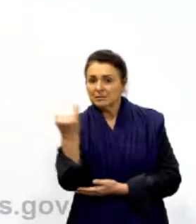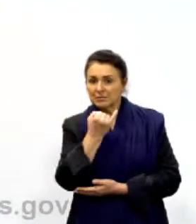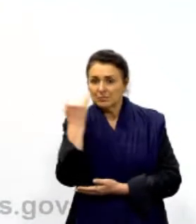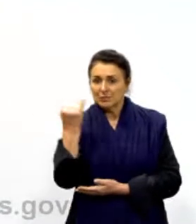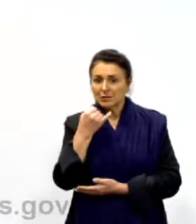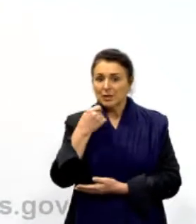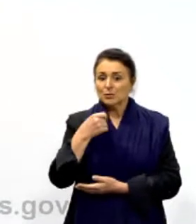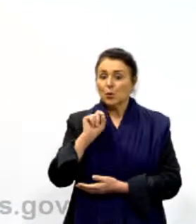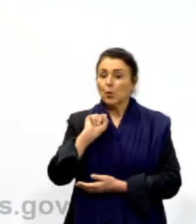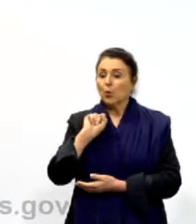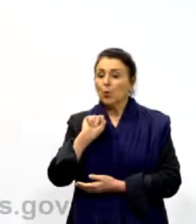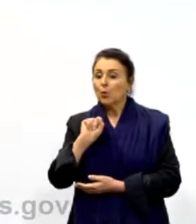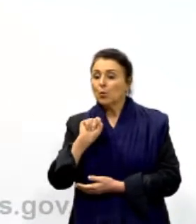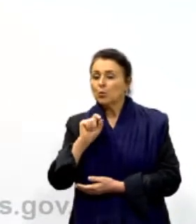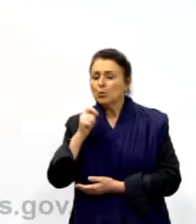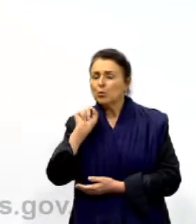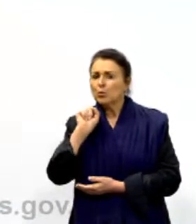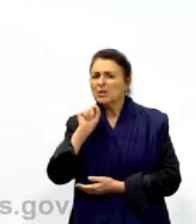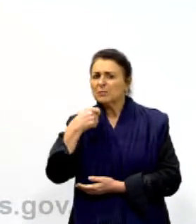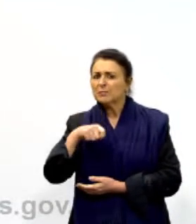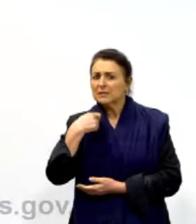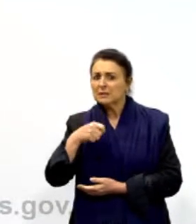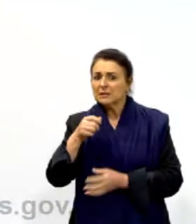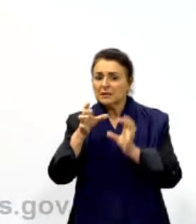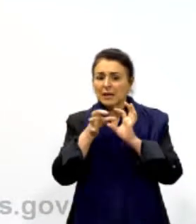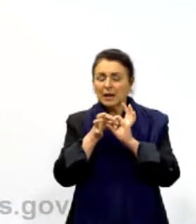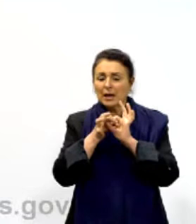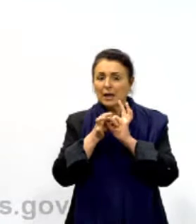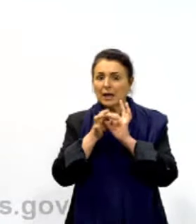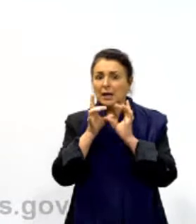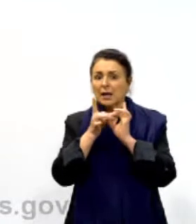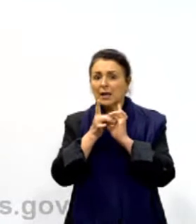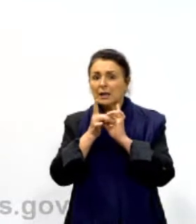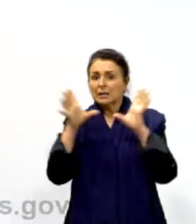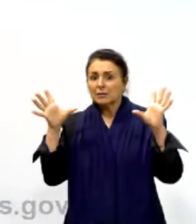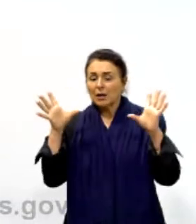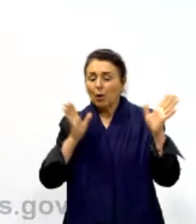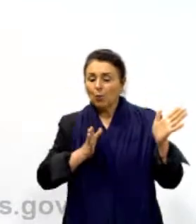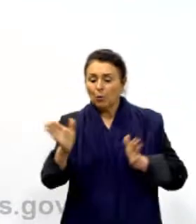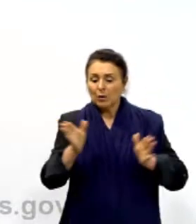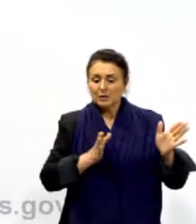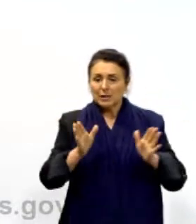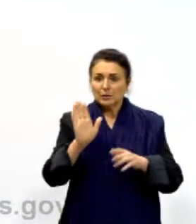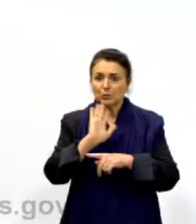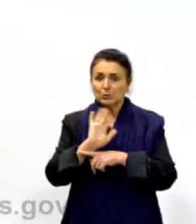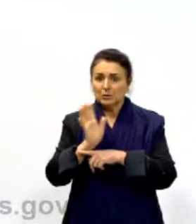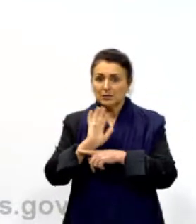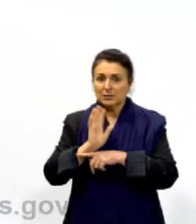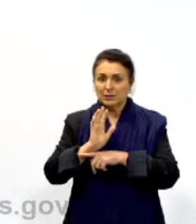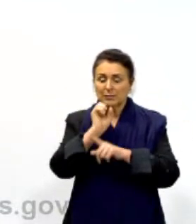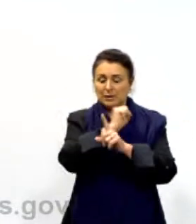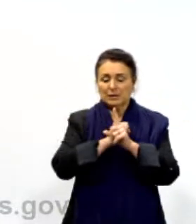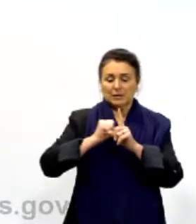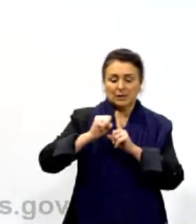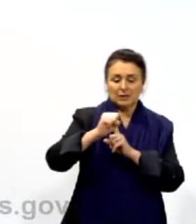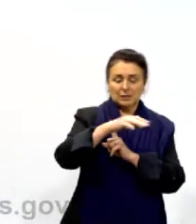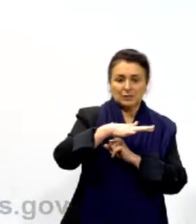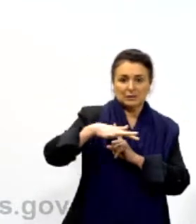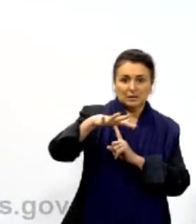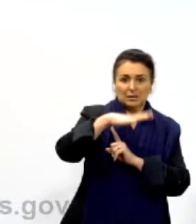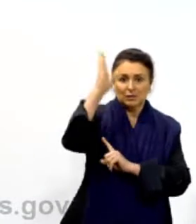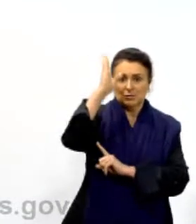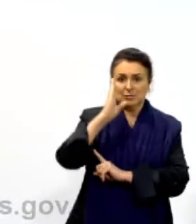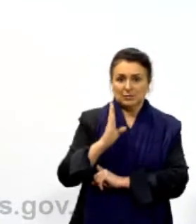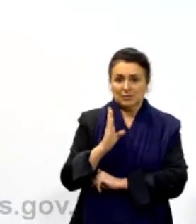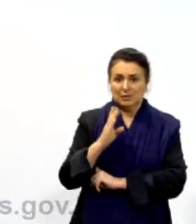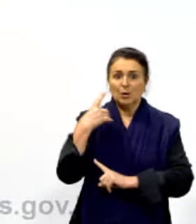da necessidade de democratizar o acesso do cinema na sociedade brasileira. Por que, meus